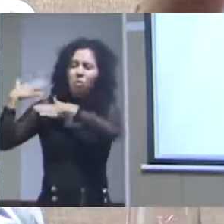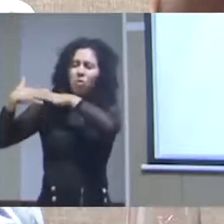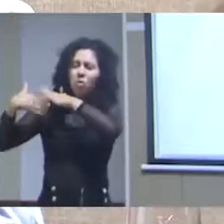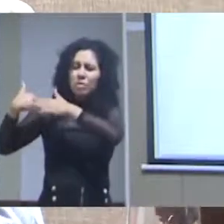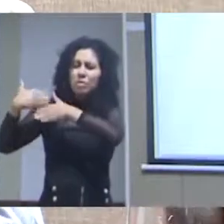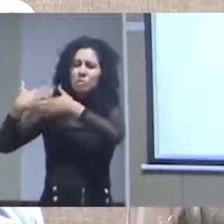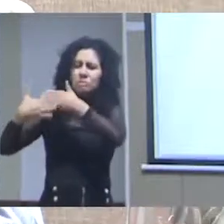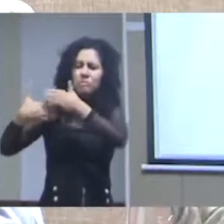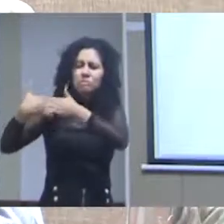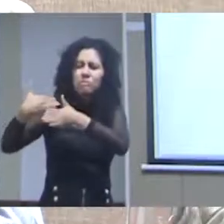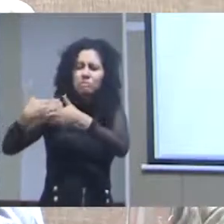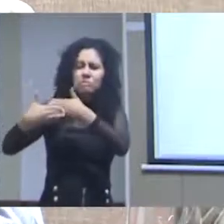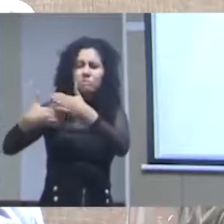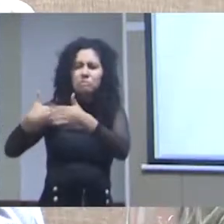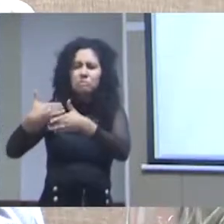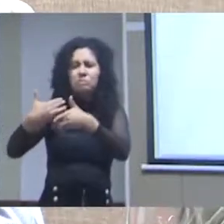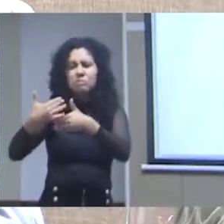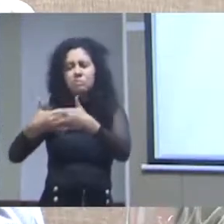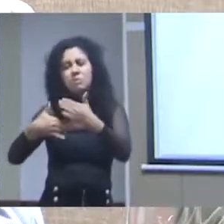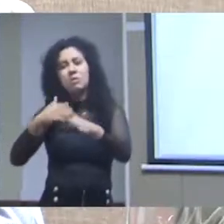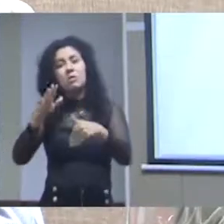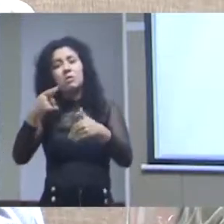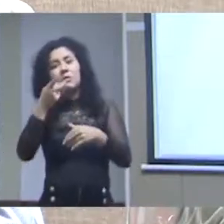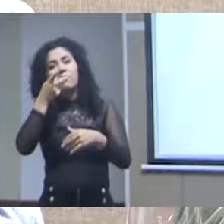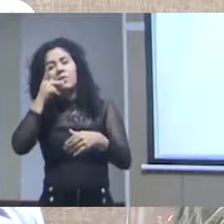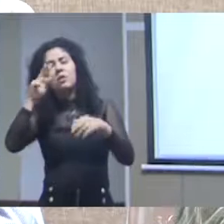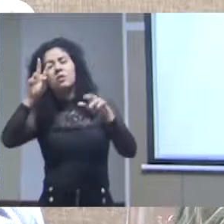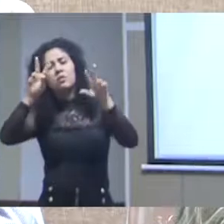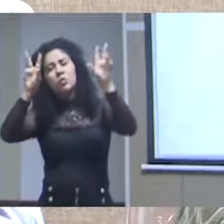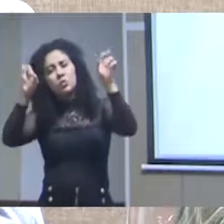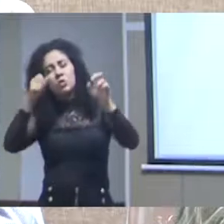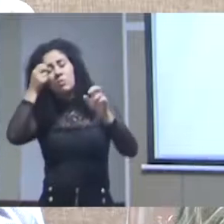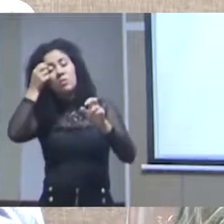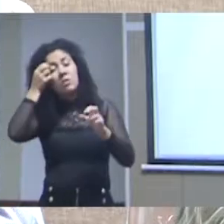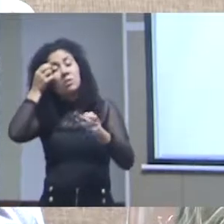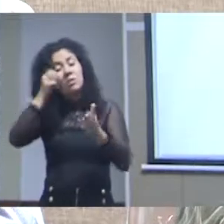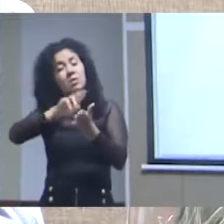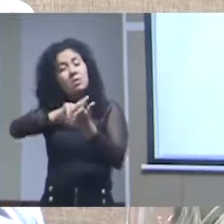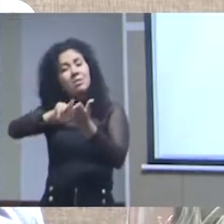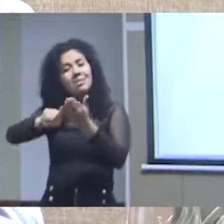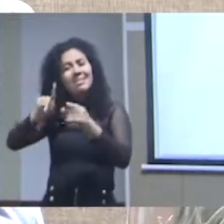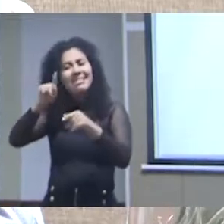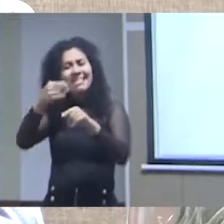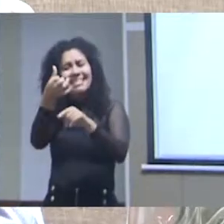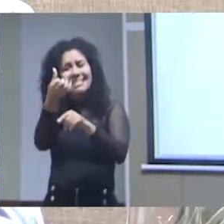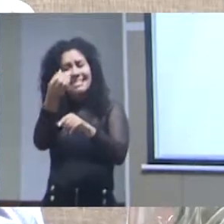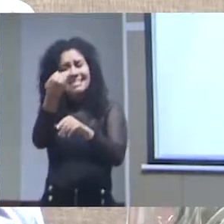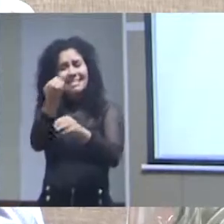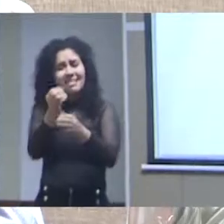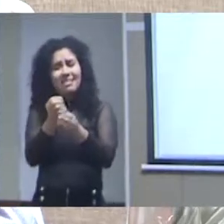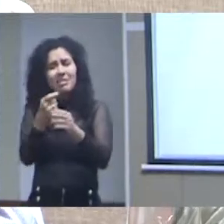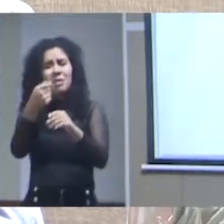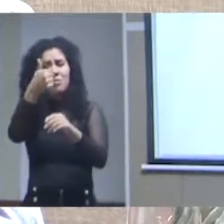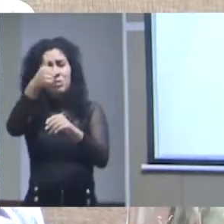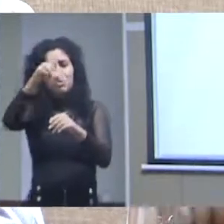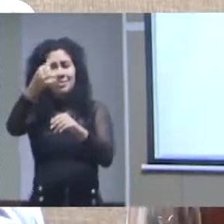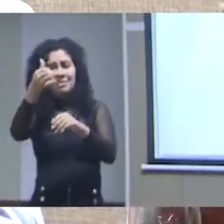na verdade essa história da informatização da biodiversidade vem lá da década de 60 curiosamente